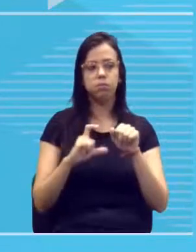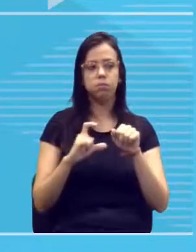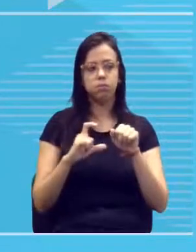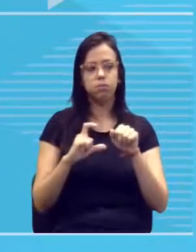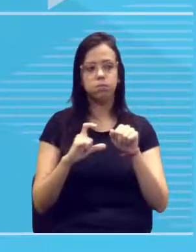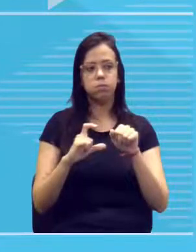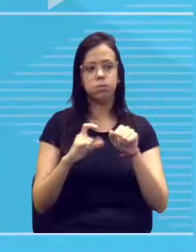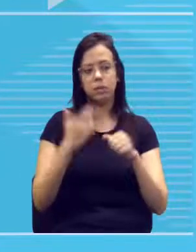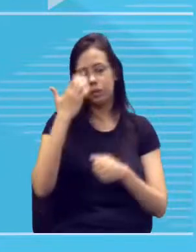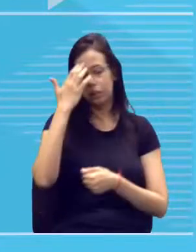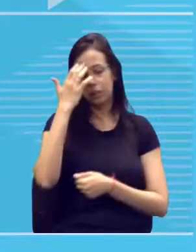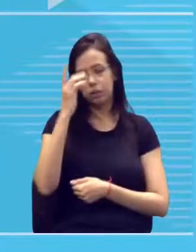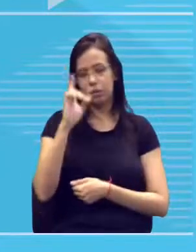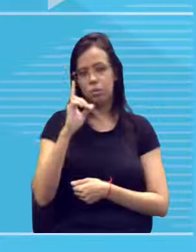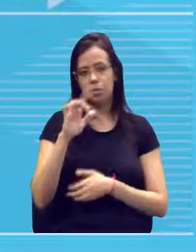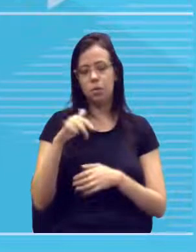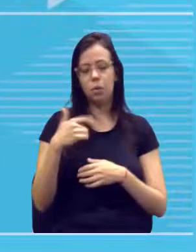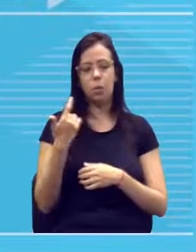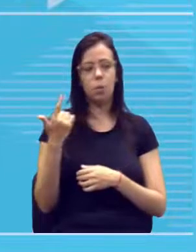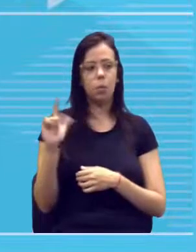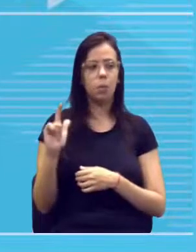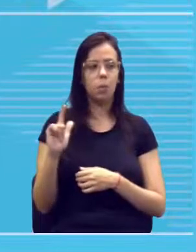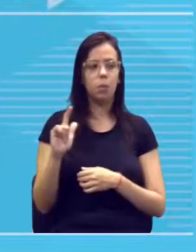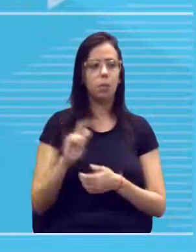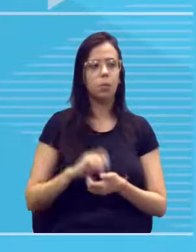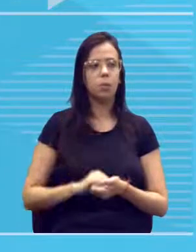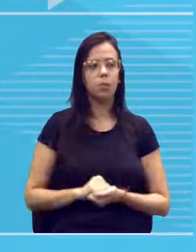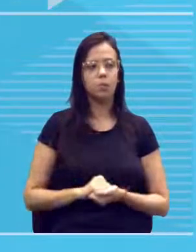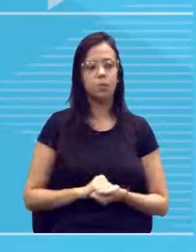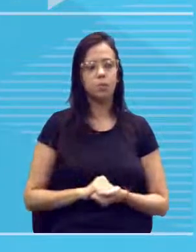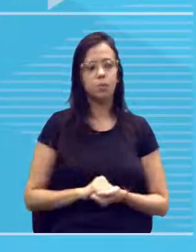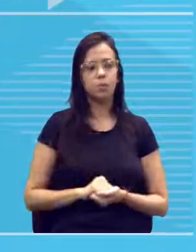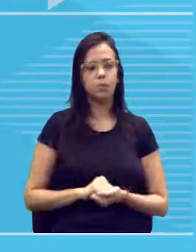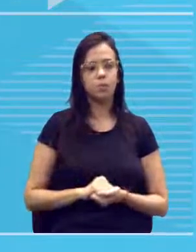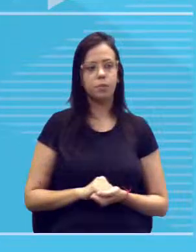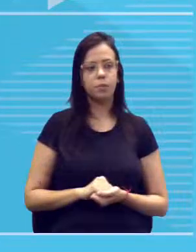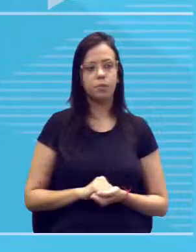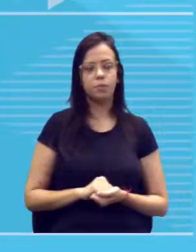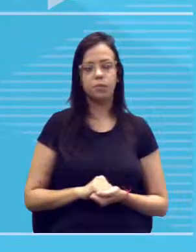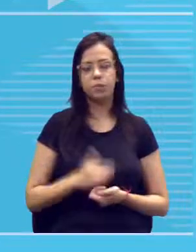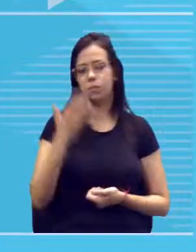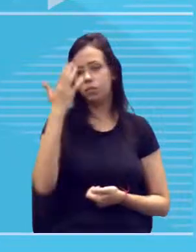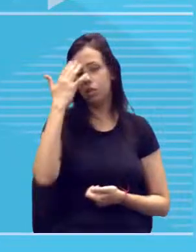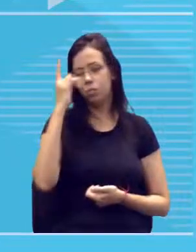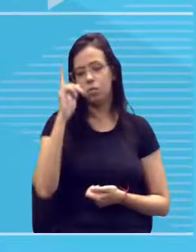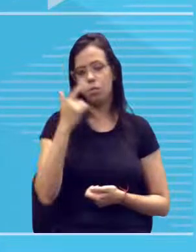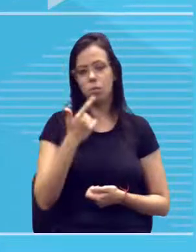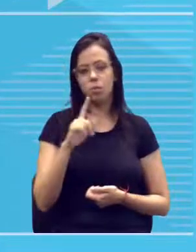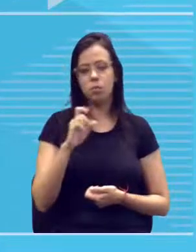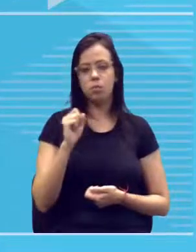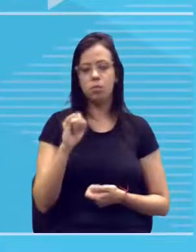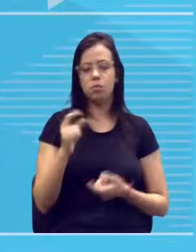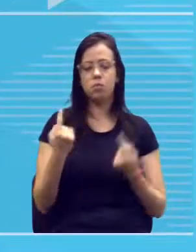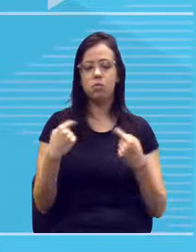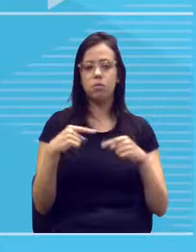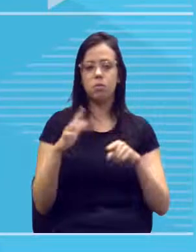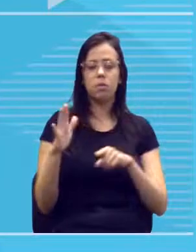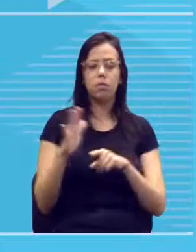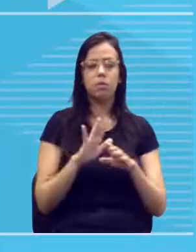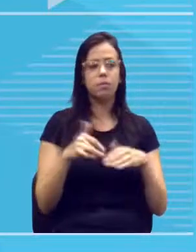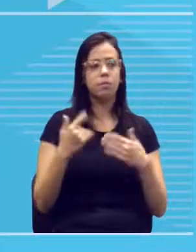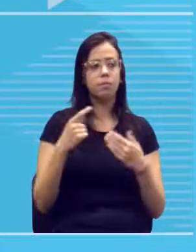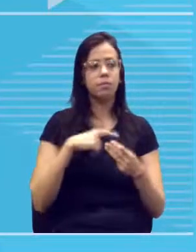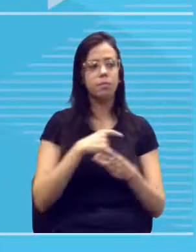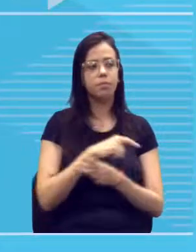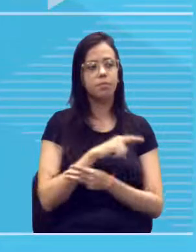Não sei o outro, o gene dominante. Eu não sei do recessivo. Então, aqui tem três